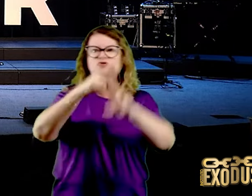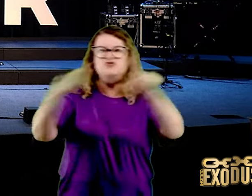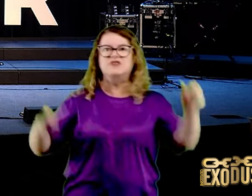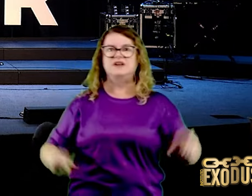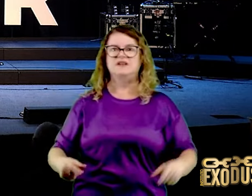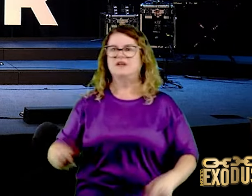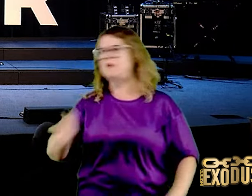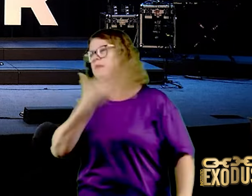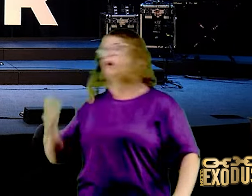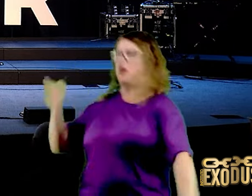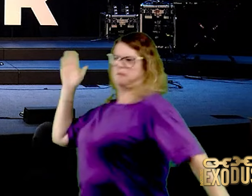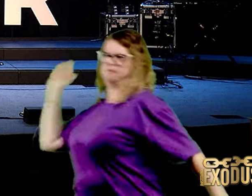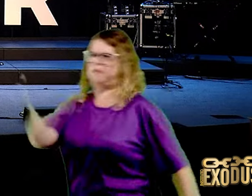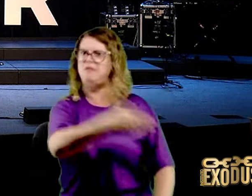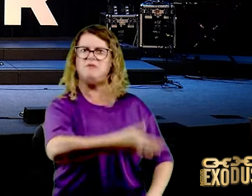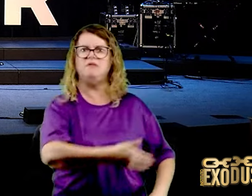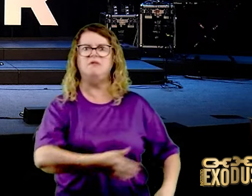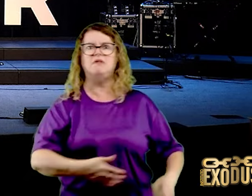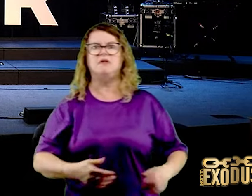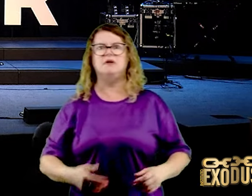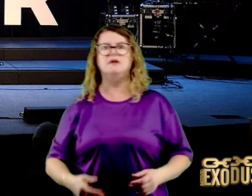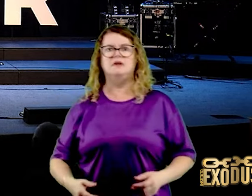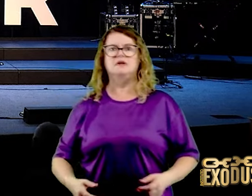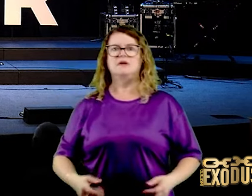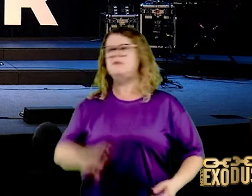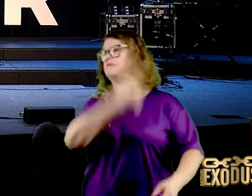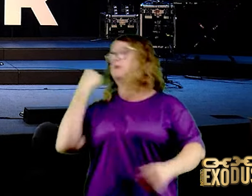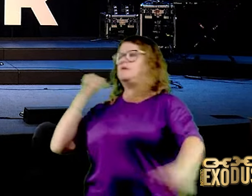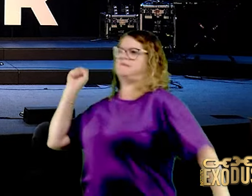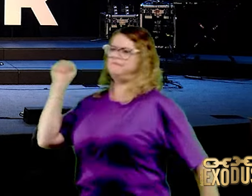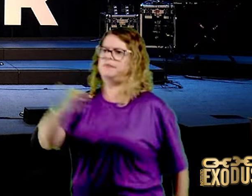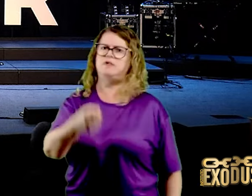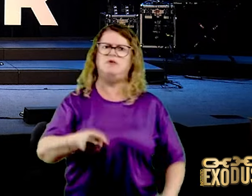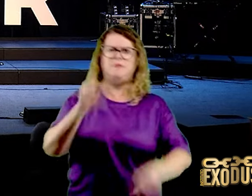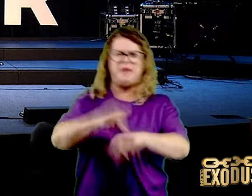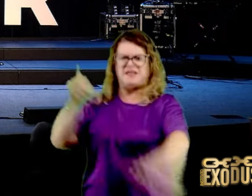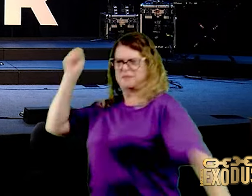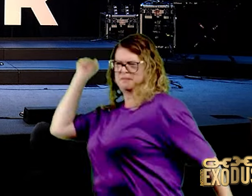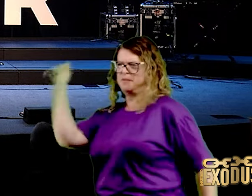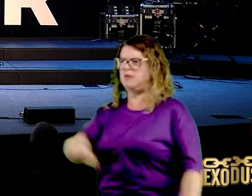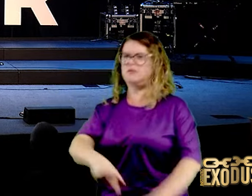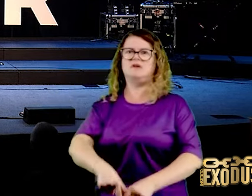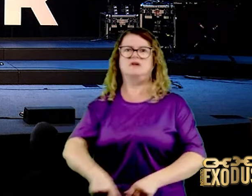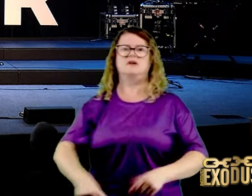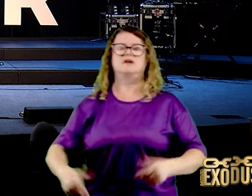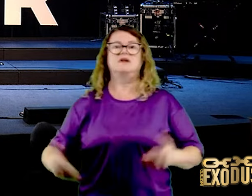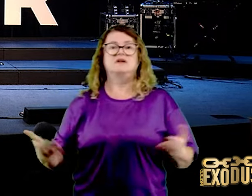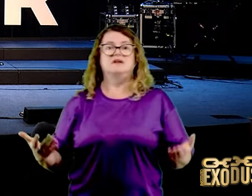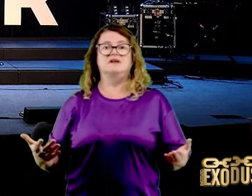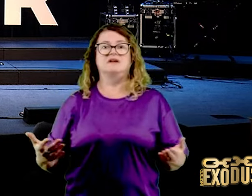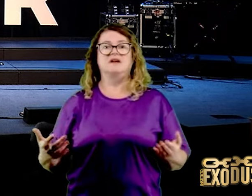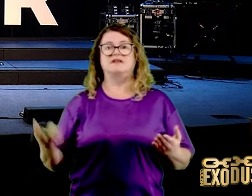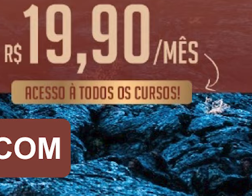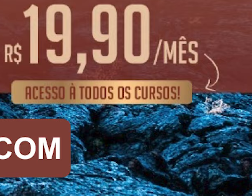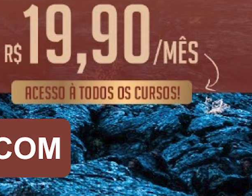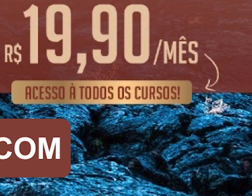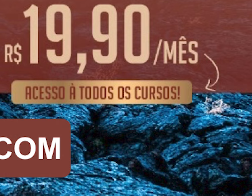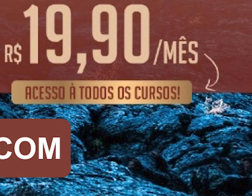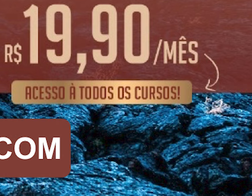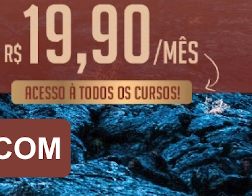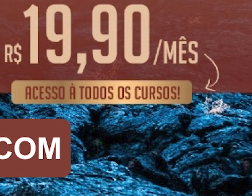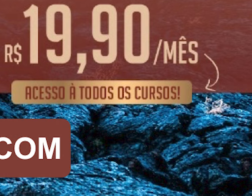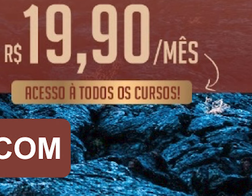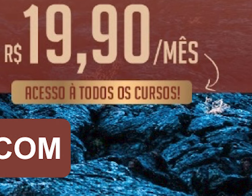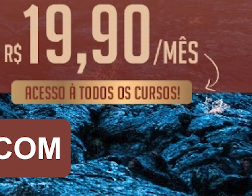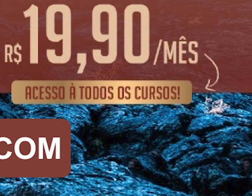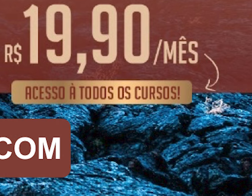Você me deu um tapa? Toma um soco. Você me dá um soco? Toma uma pedrada. Você me dá uma pedrada? Toma então uma tijolada. Você